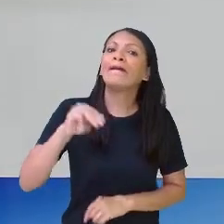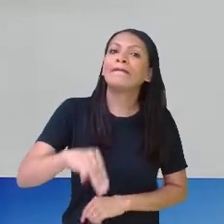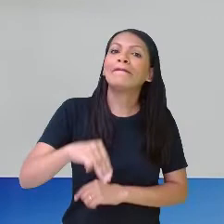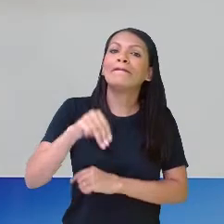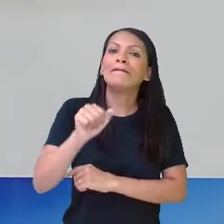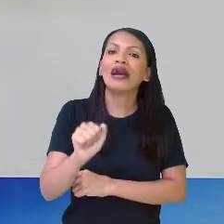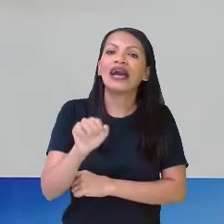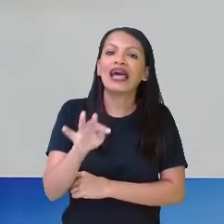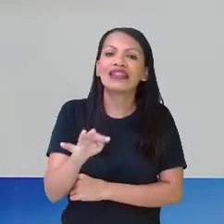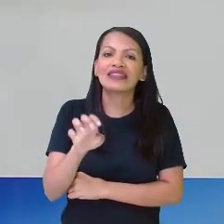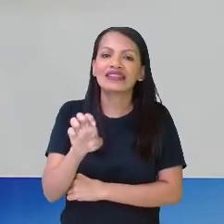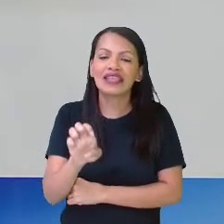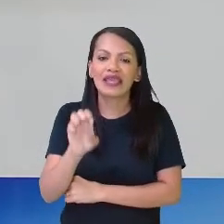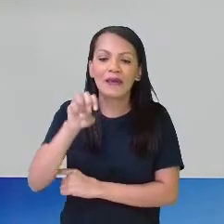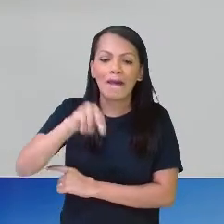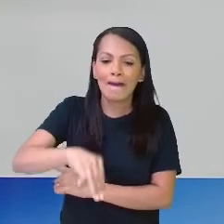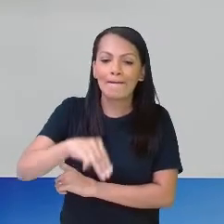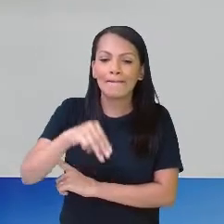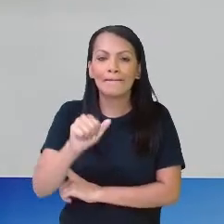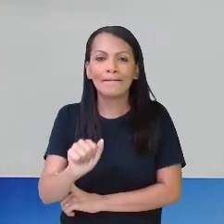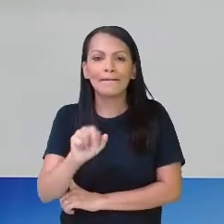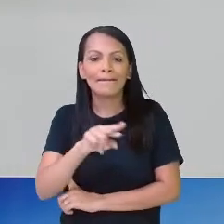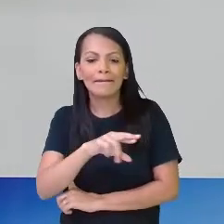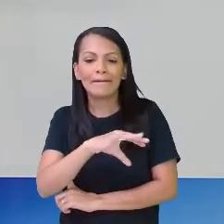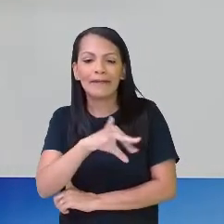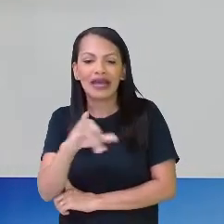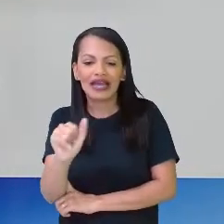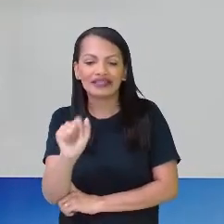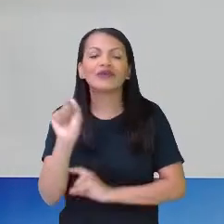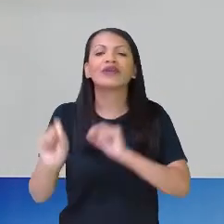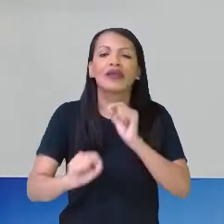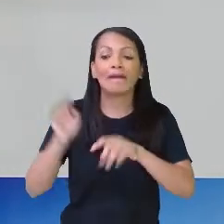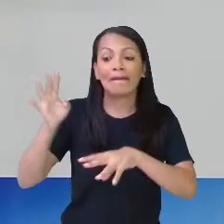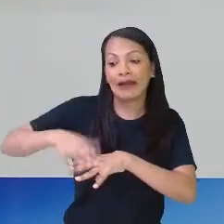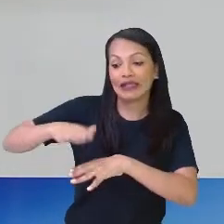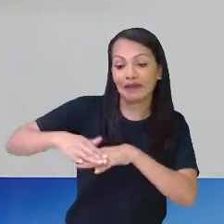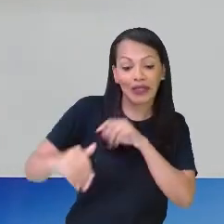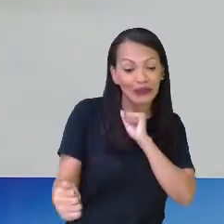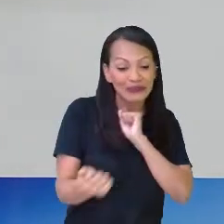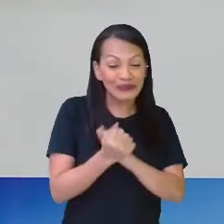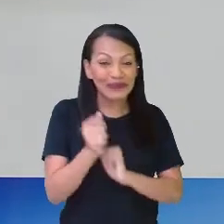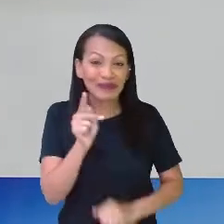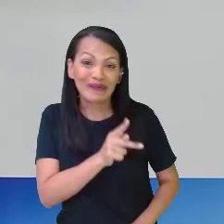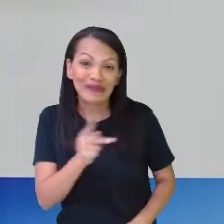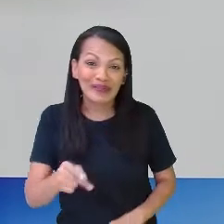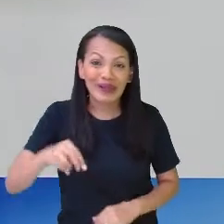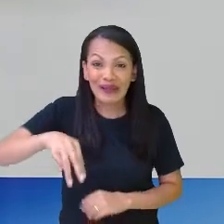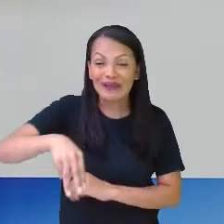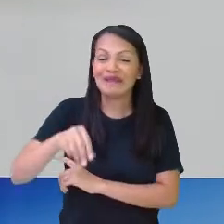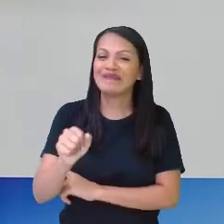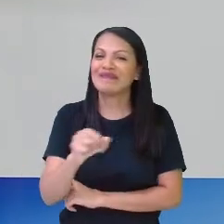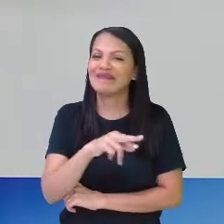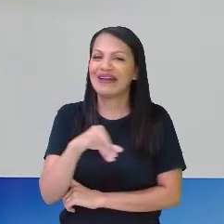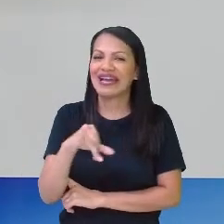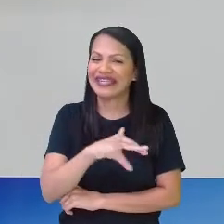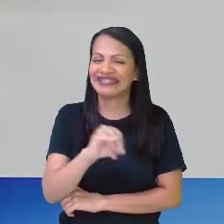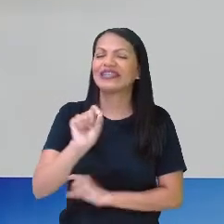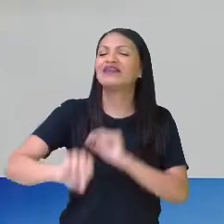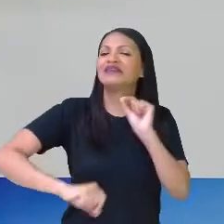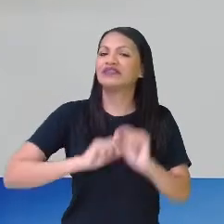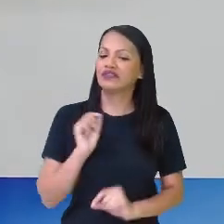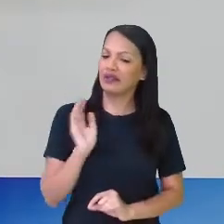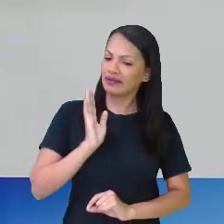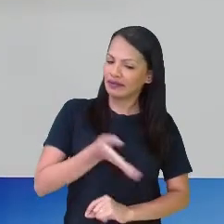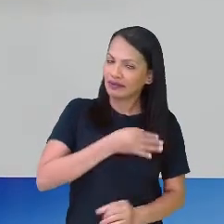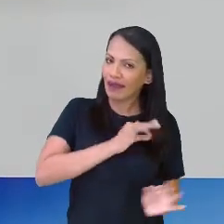isso, Matemática, né gente? Que é Matemática com a professora Márcia, vocês já sabem, quem me acompanha por aqui já